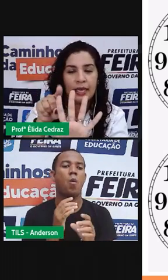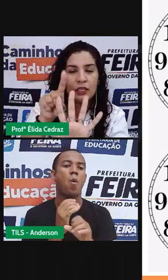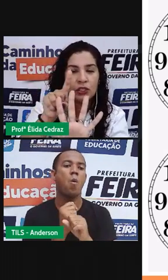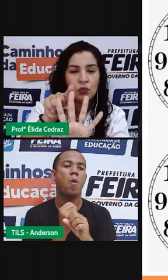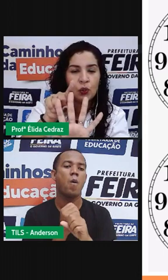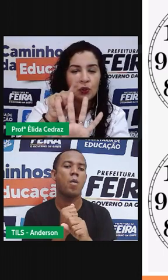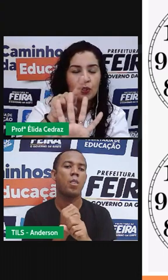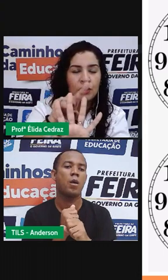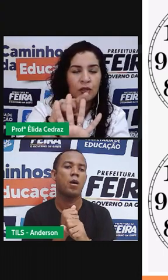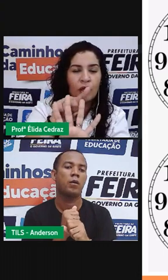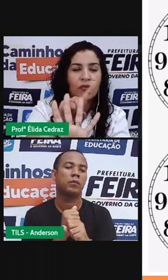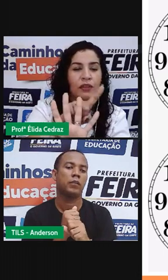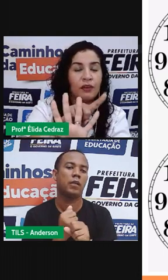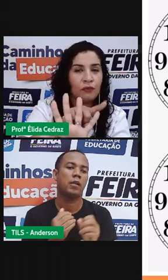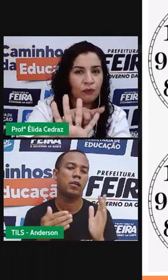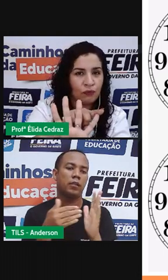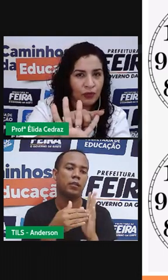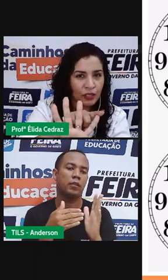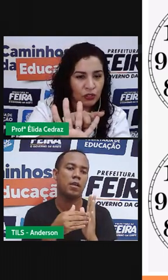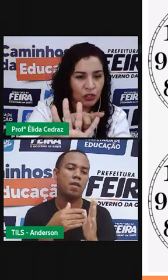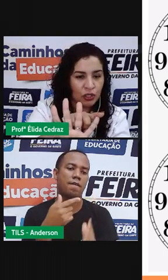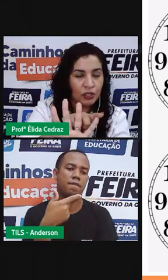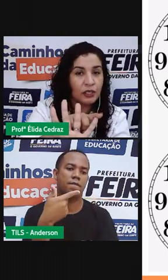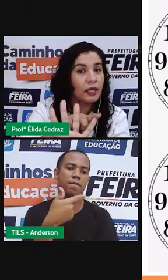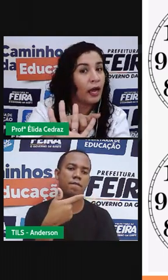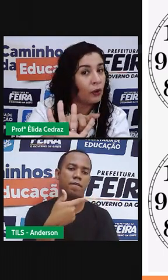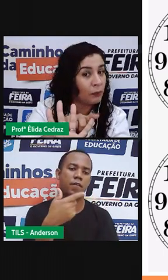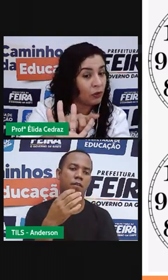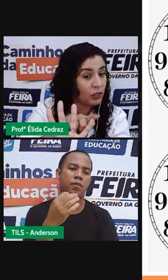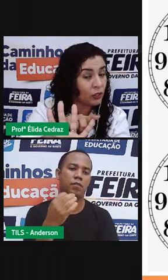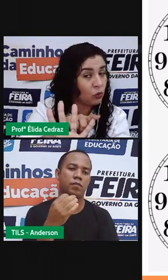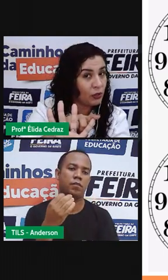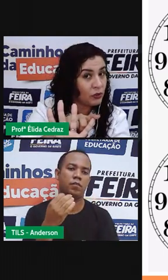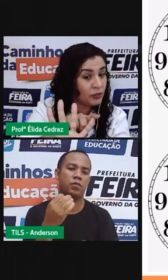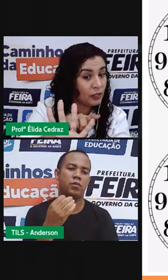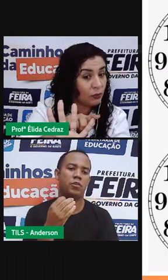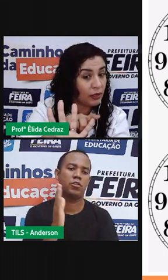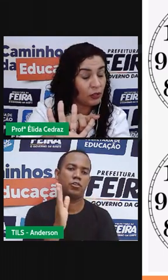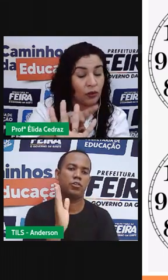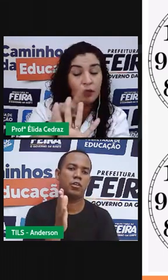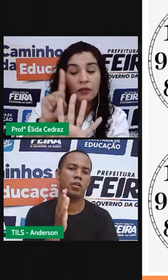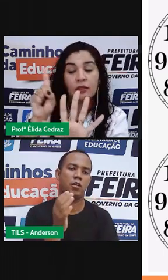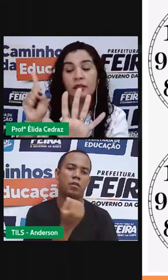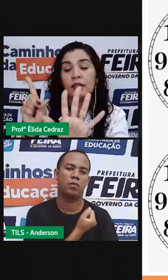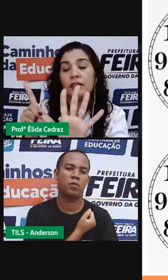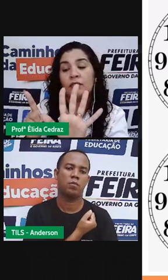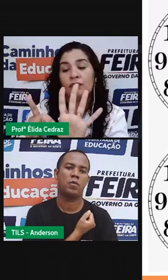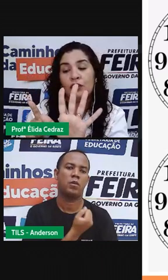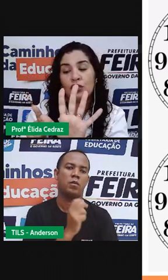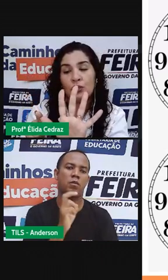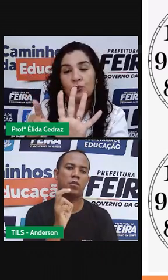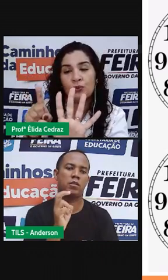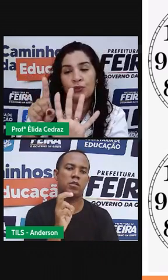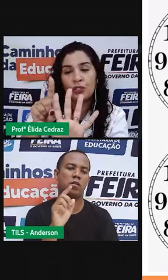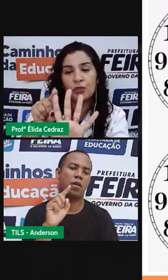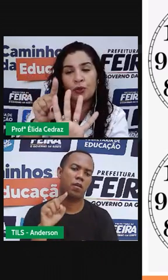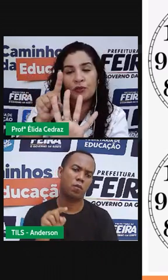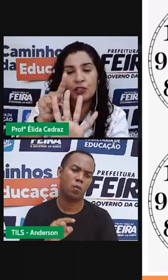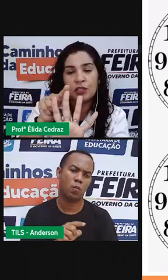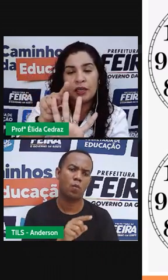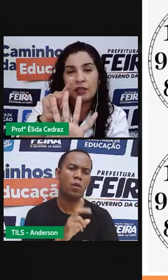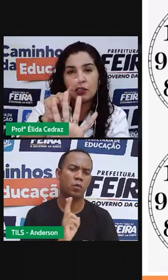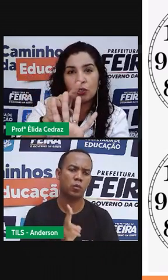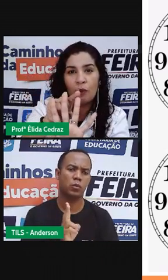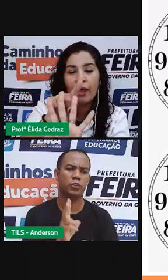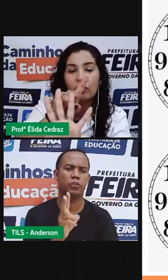Seis, sete, dezoito, dezenove, vinte. Agora, a prova já está no número cinco ali, ó. Vinte e um, vinte e